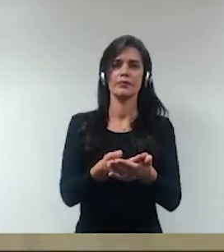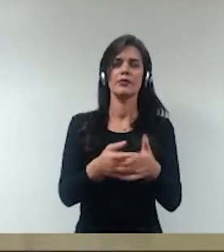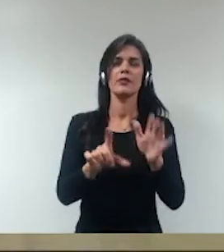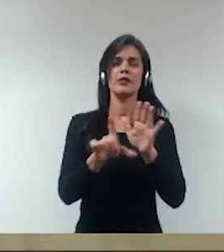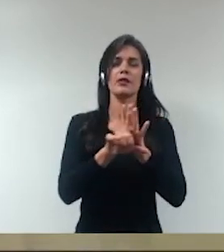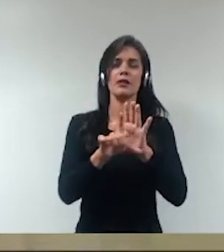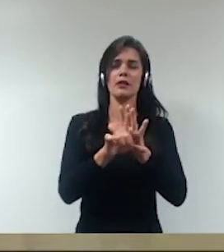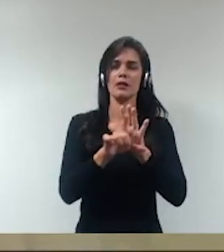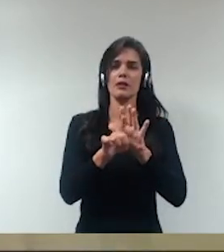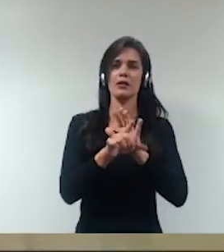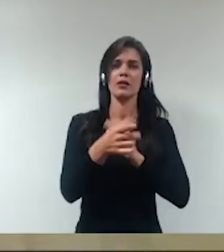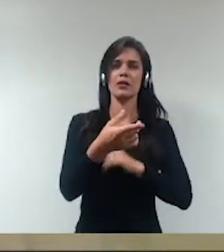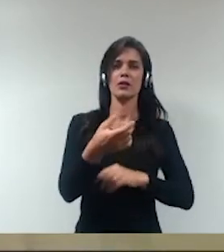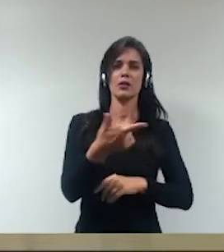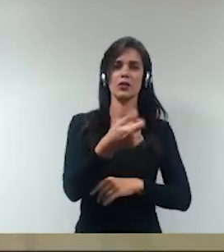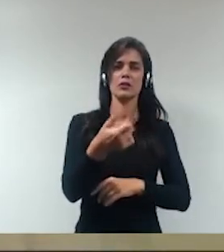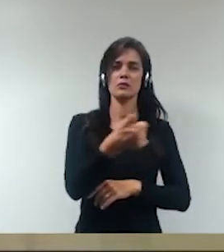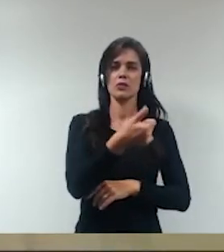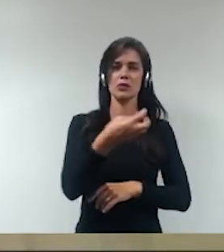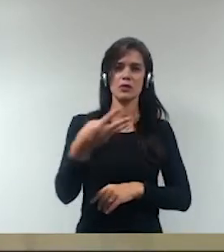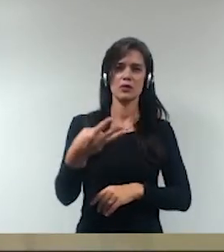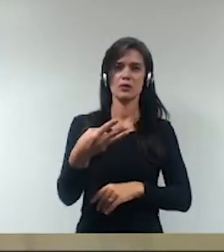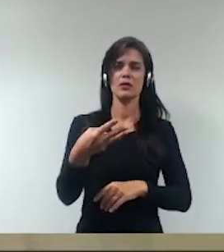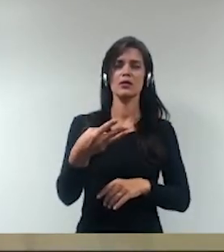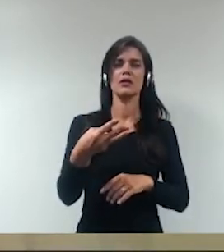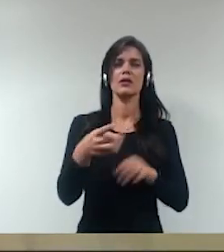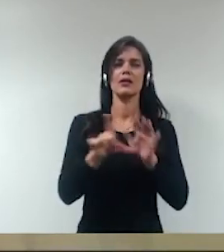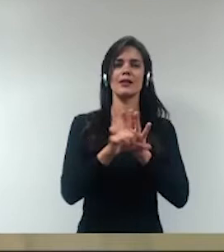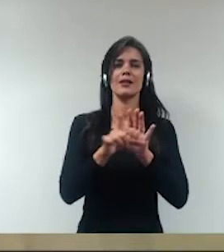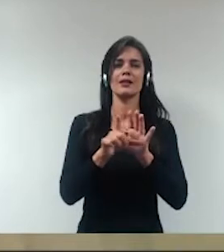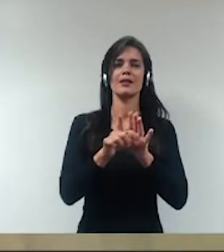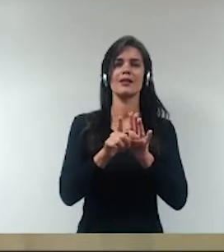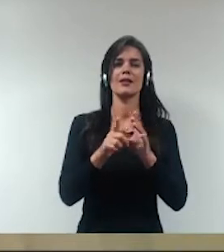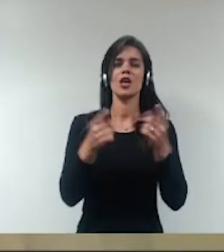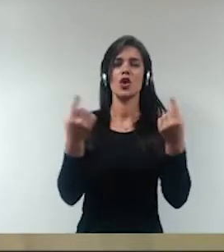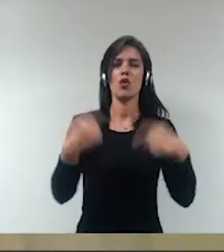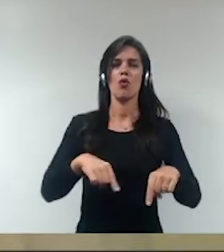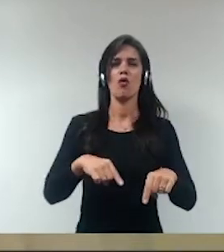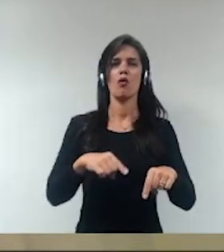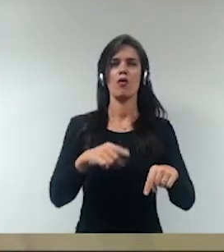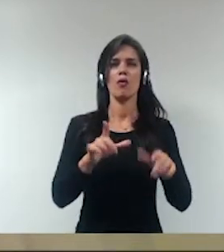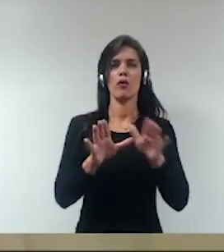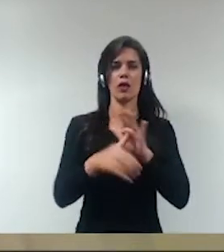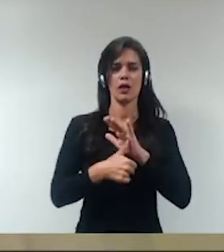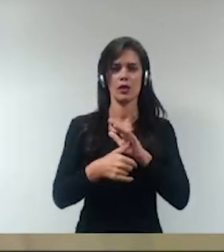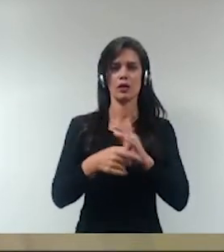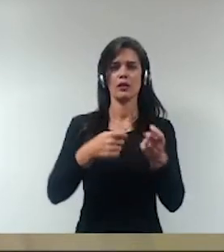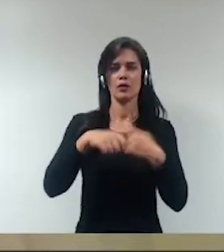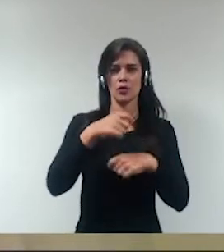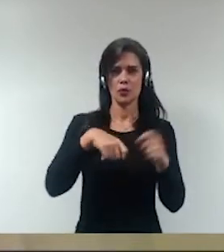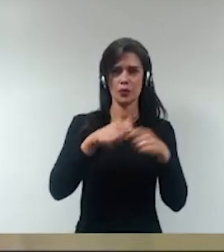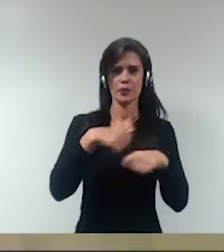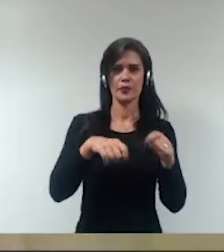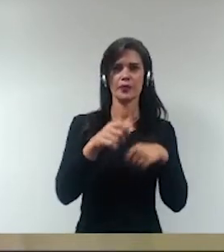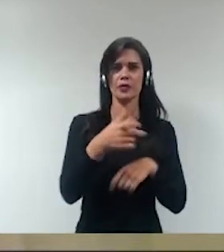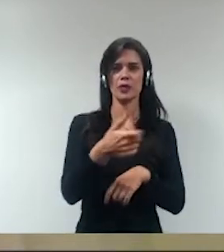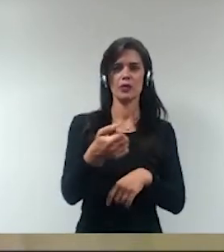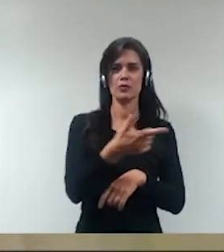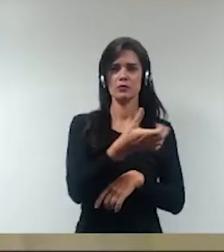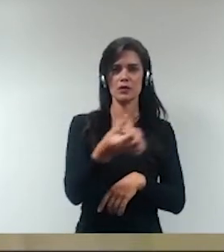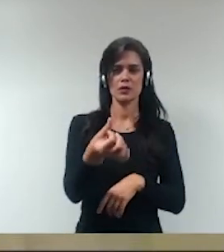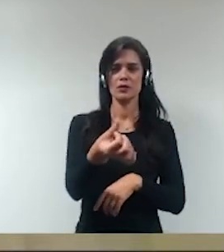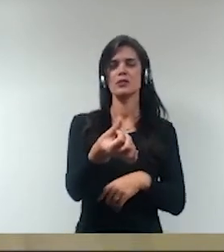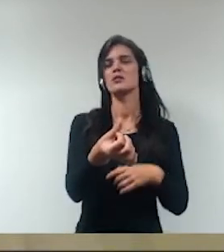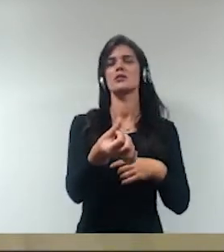.846 também de 2013, a chamada lei anticorrupção, e em 2016, a lei 13